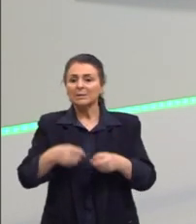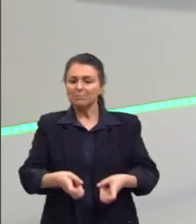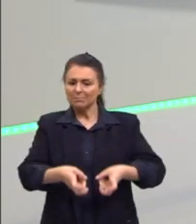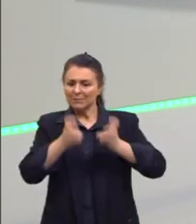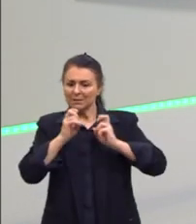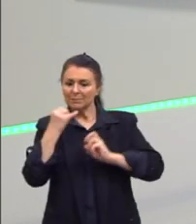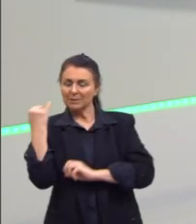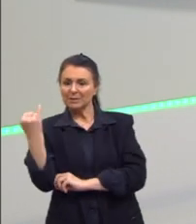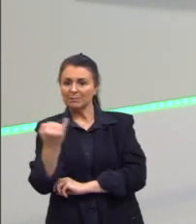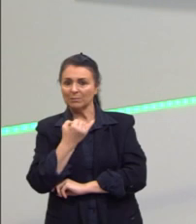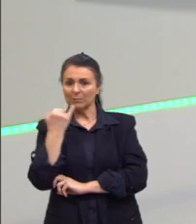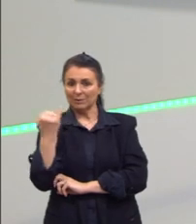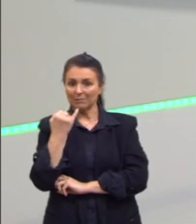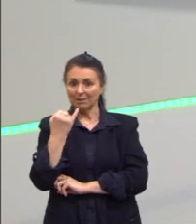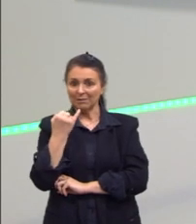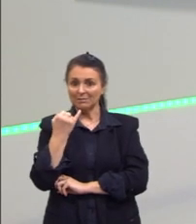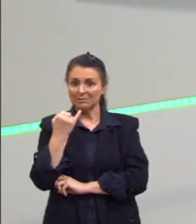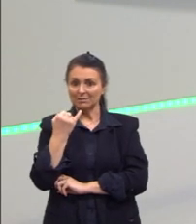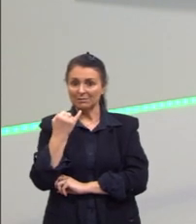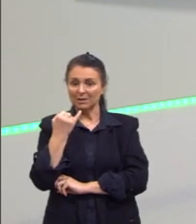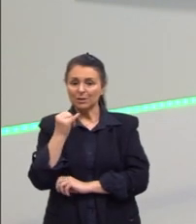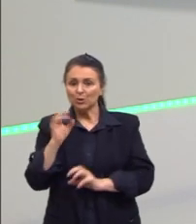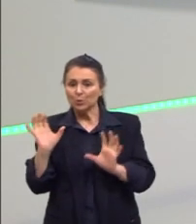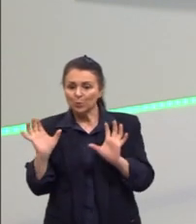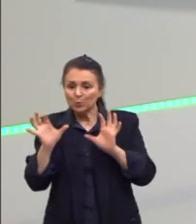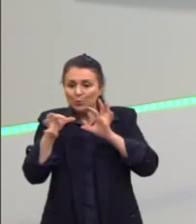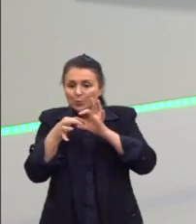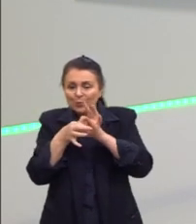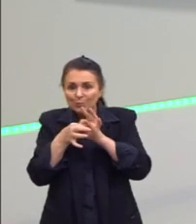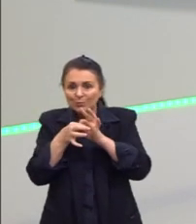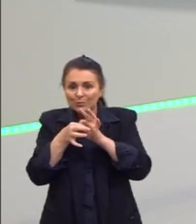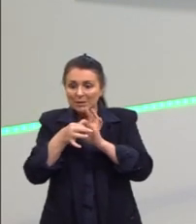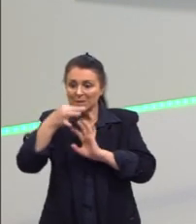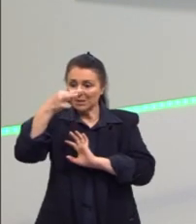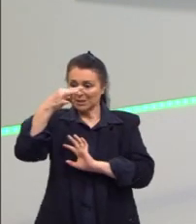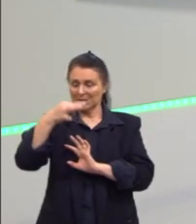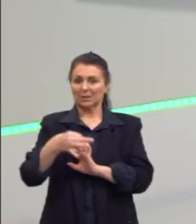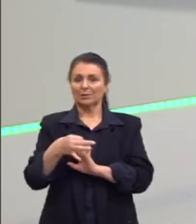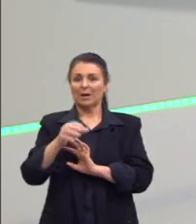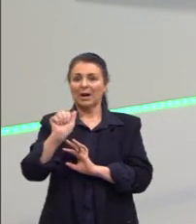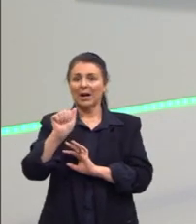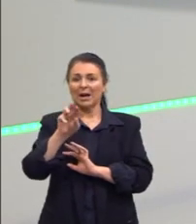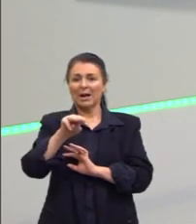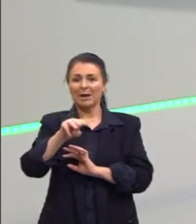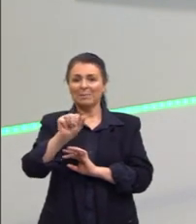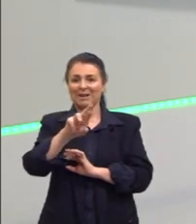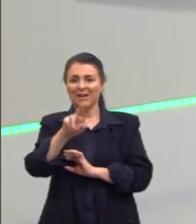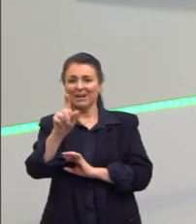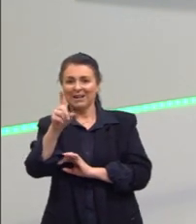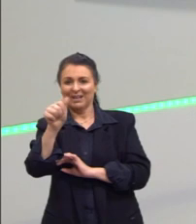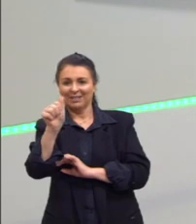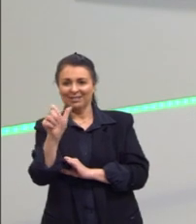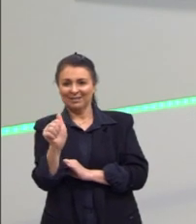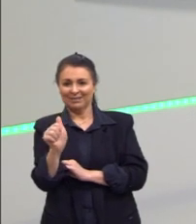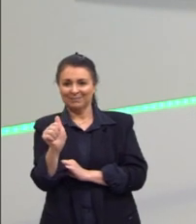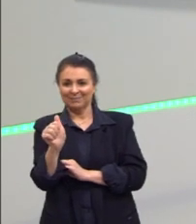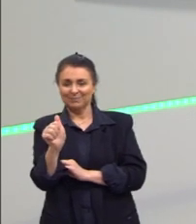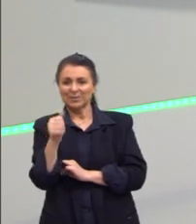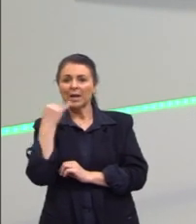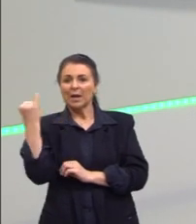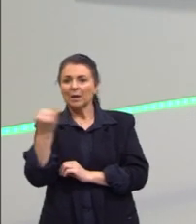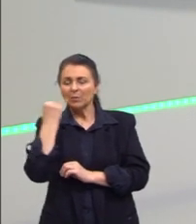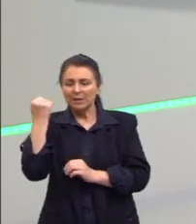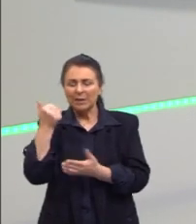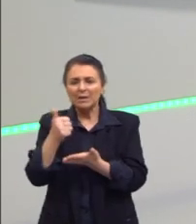importância delas estarem amarradas. É aí que a gente amarra. A importância, o